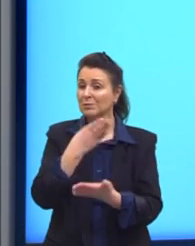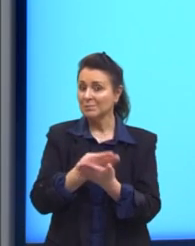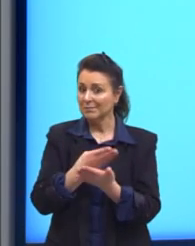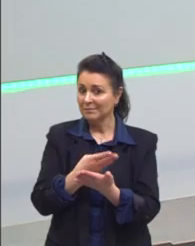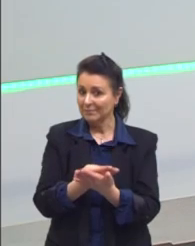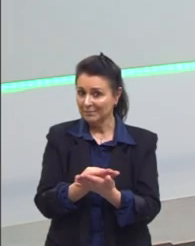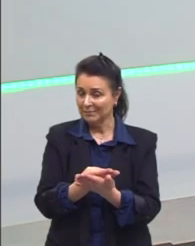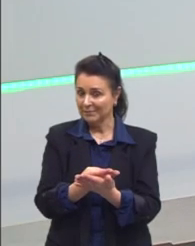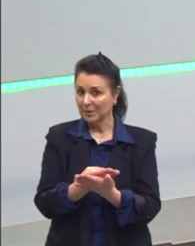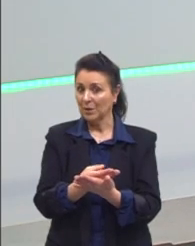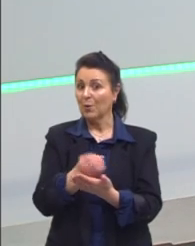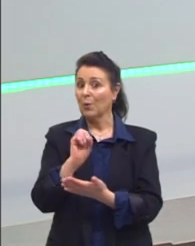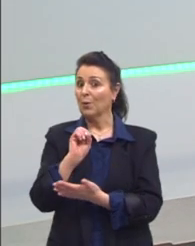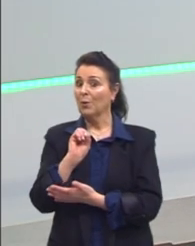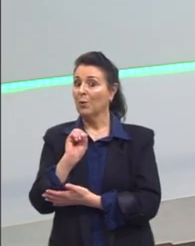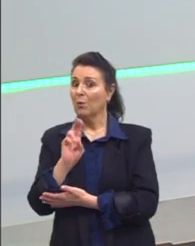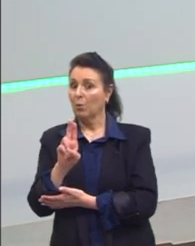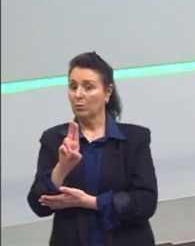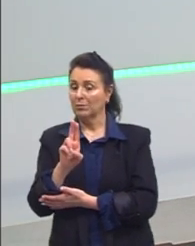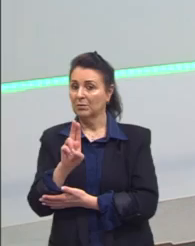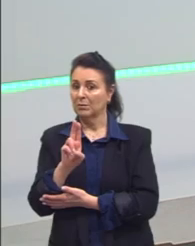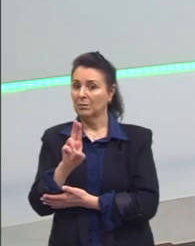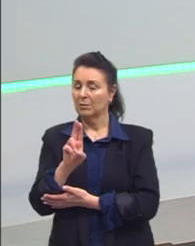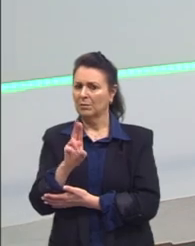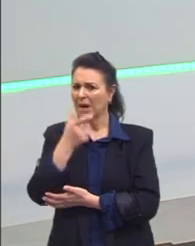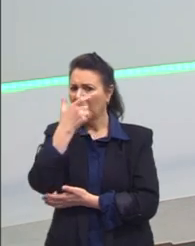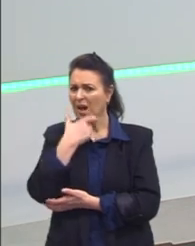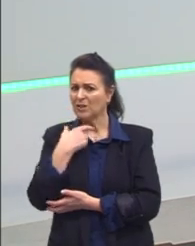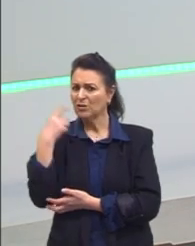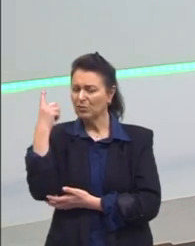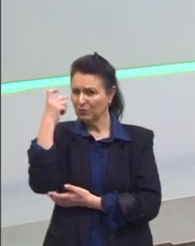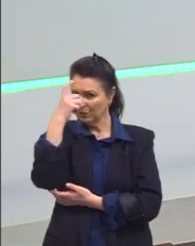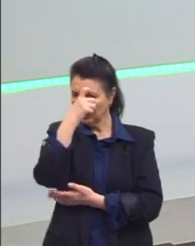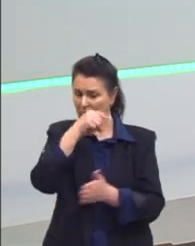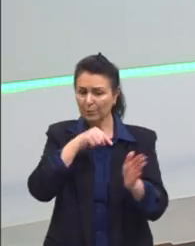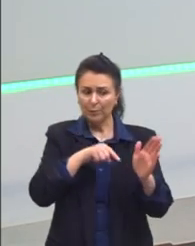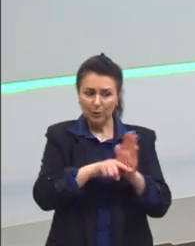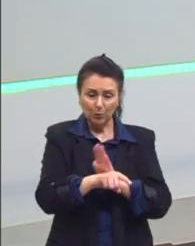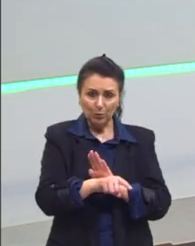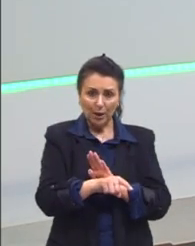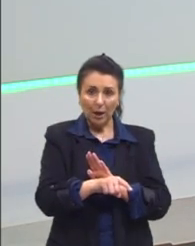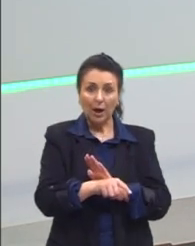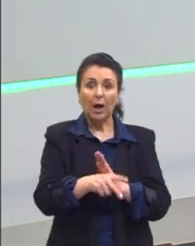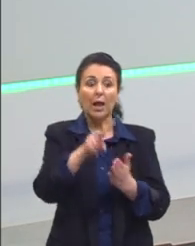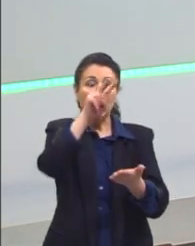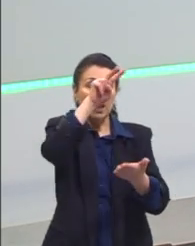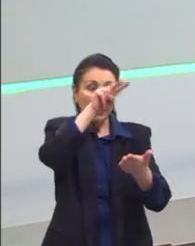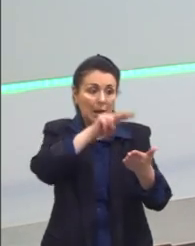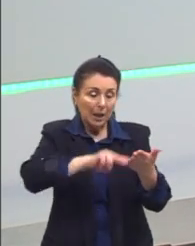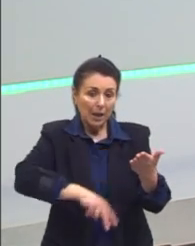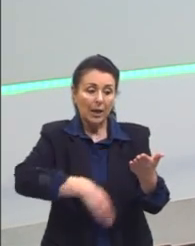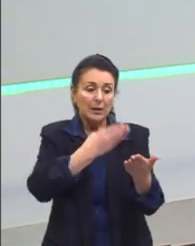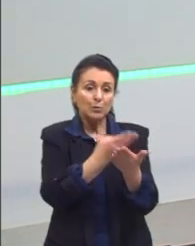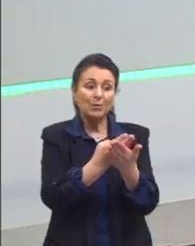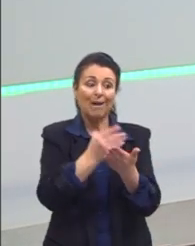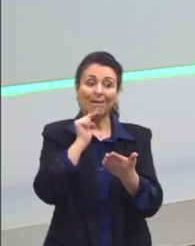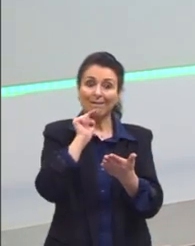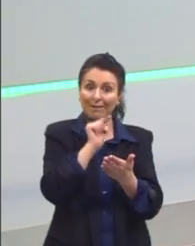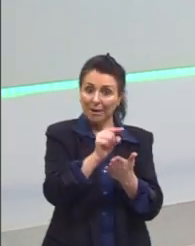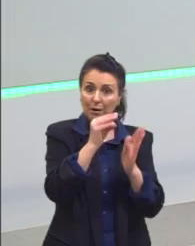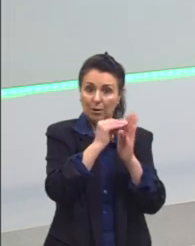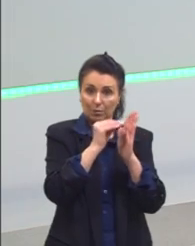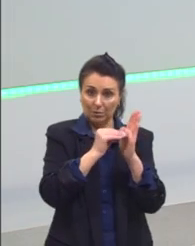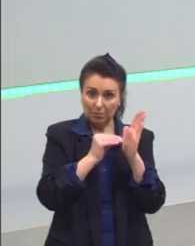Ou seja, se vocês têm dificuldade em uma questão, é aquele conteúdo que tem que focar para estudar mais.